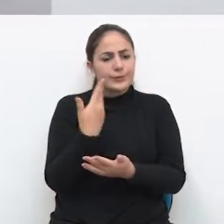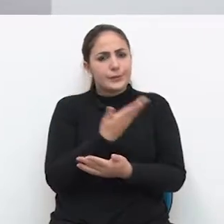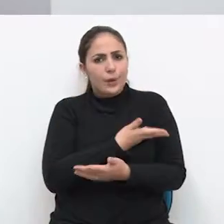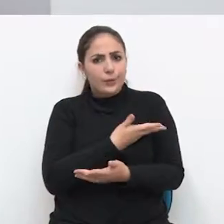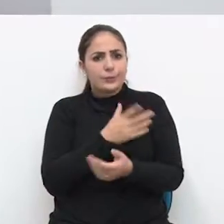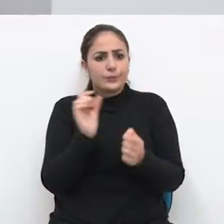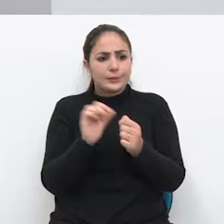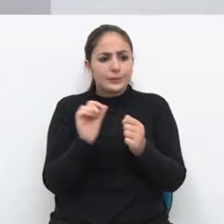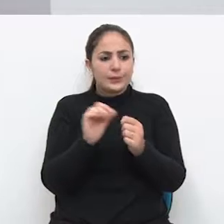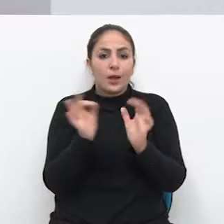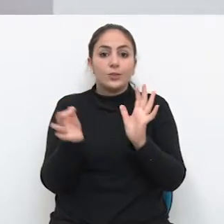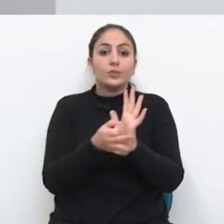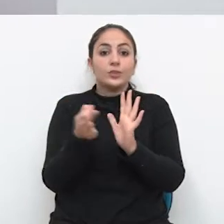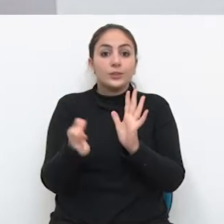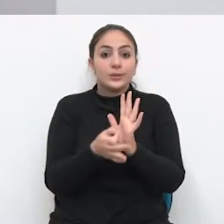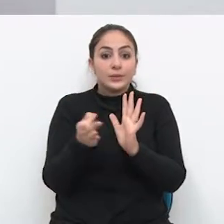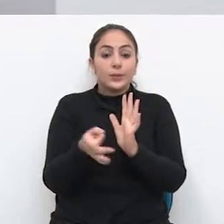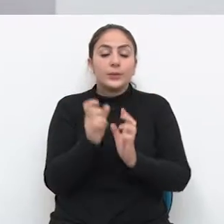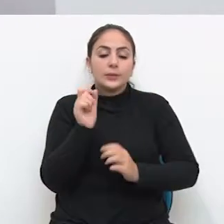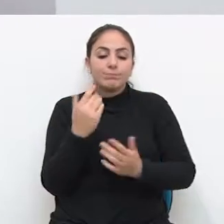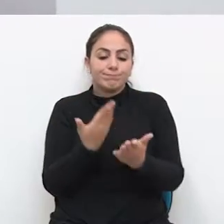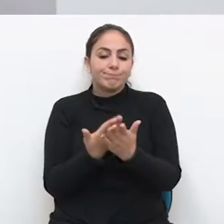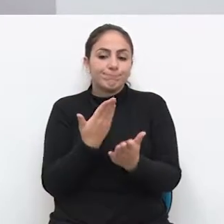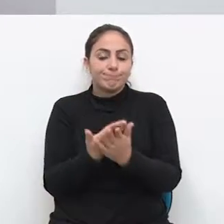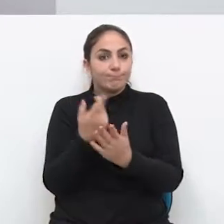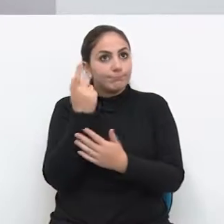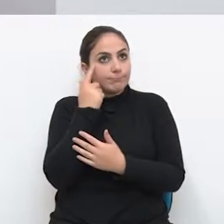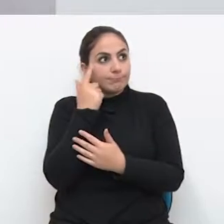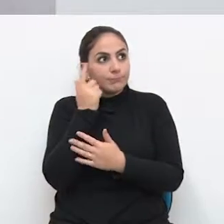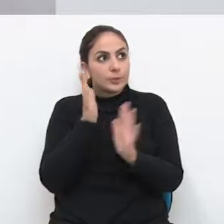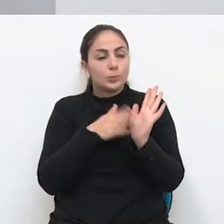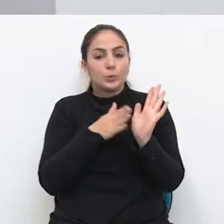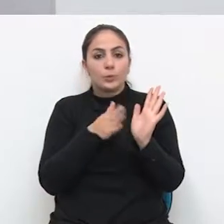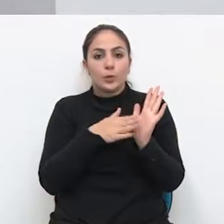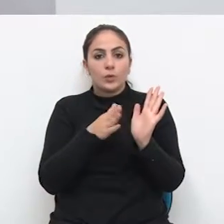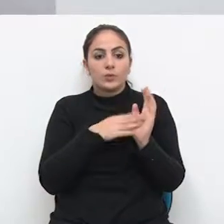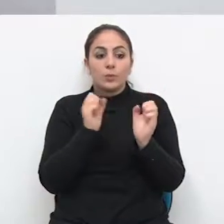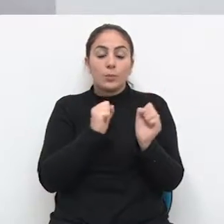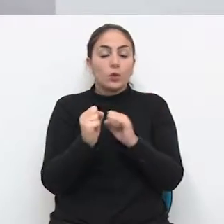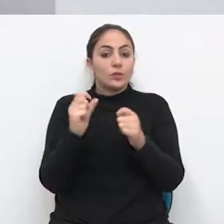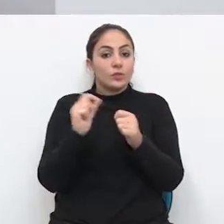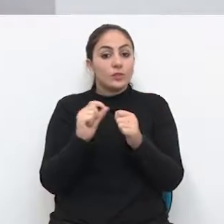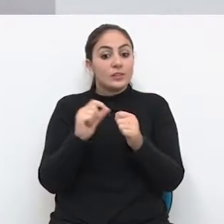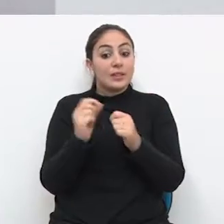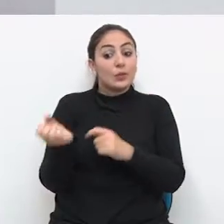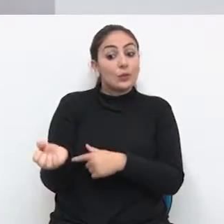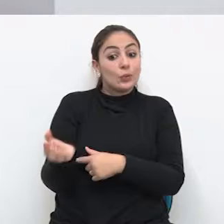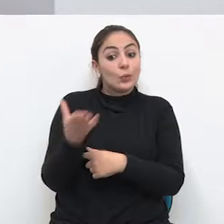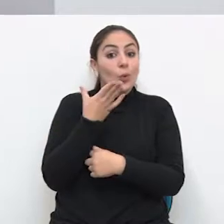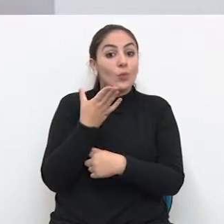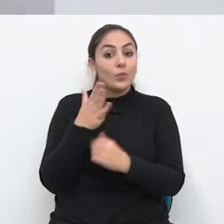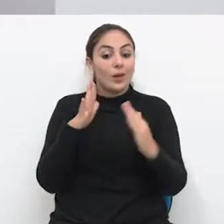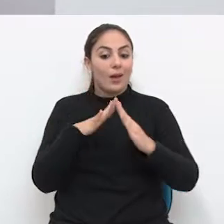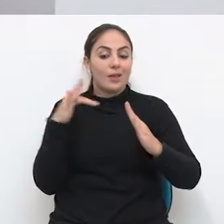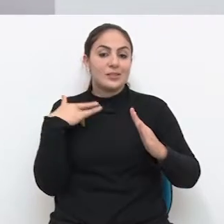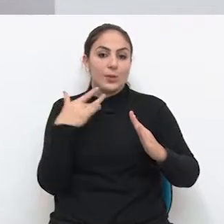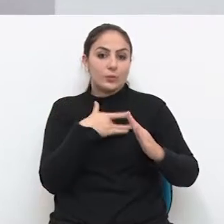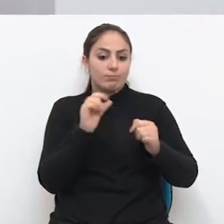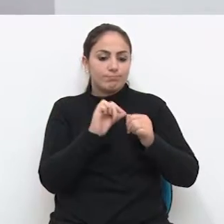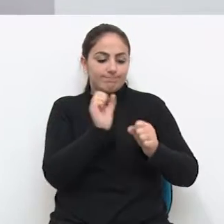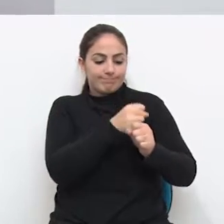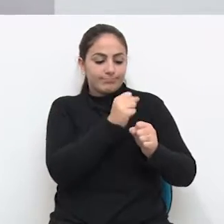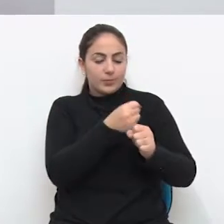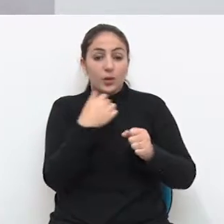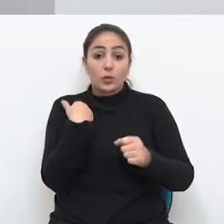gente está levando essa indicação para que seja estudada, para que seja feito um ambulatório novo, porque nós temos,